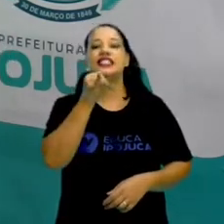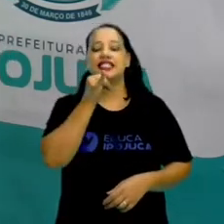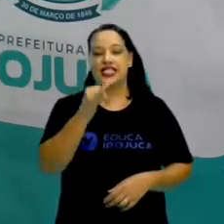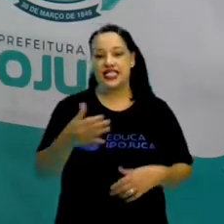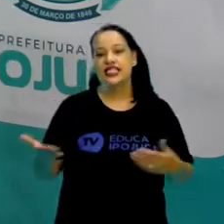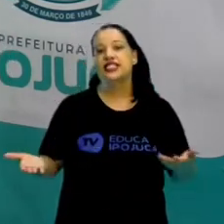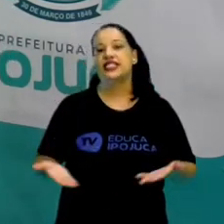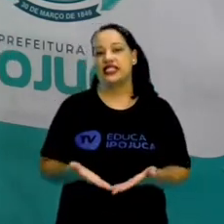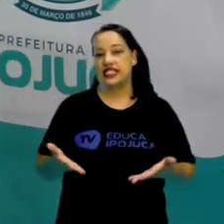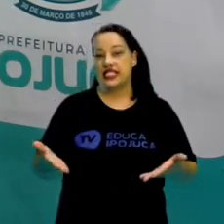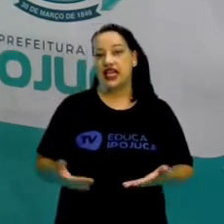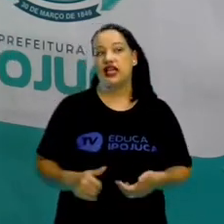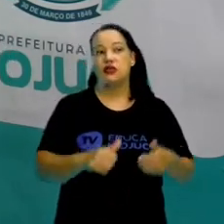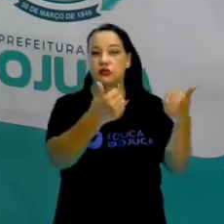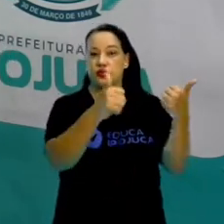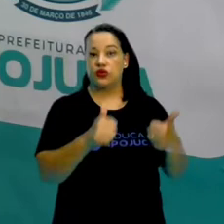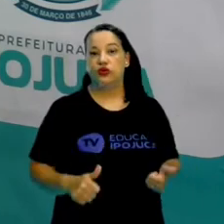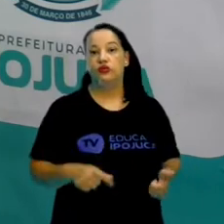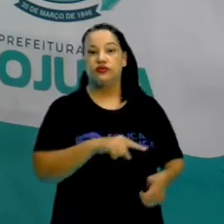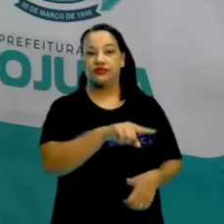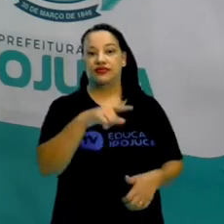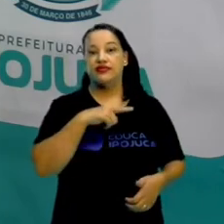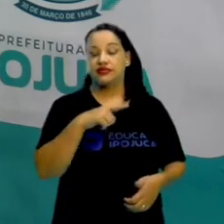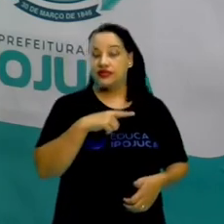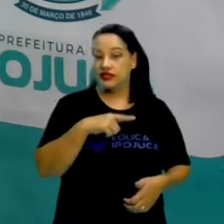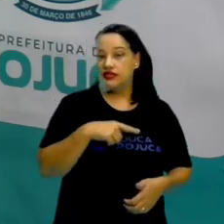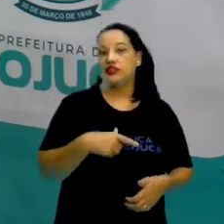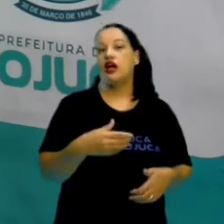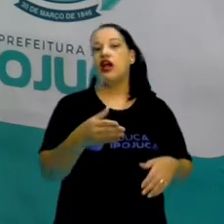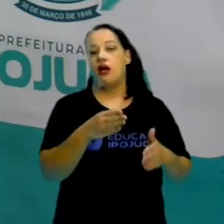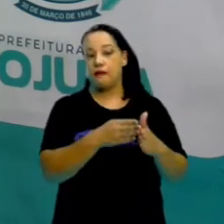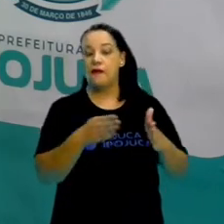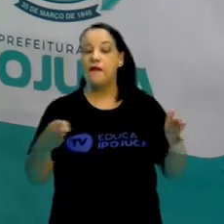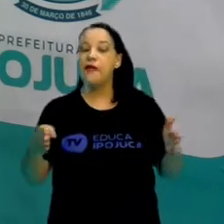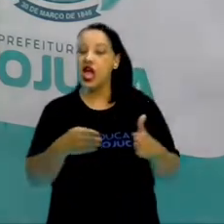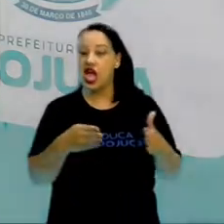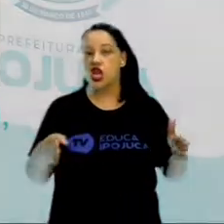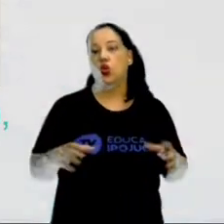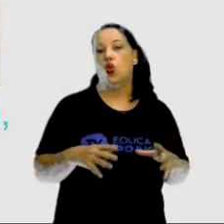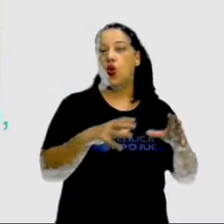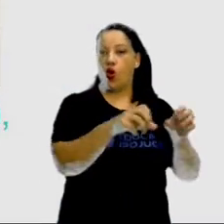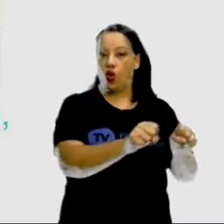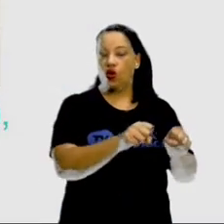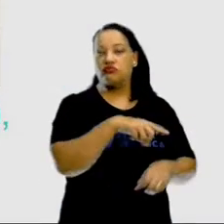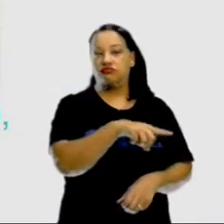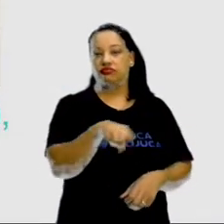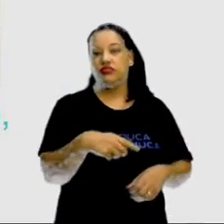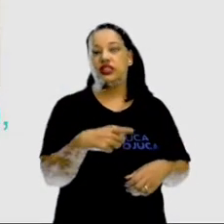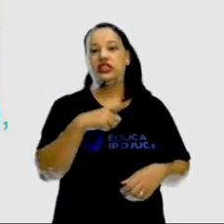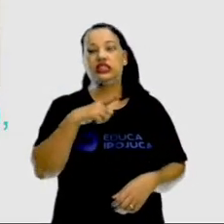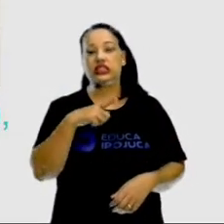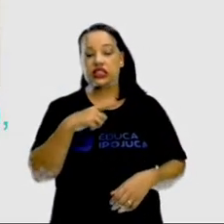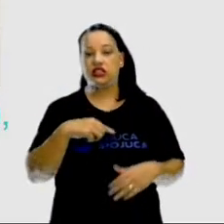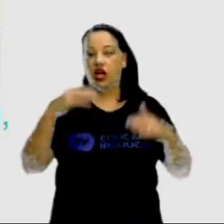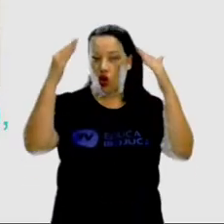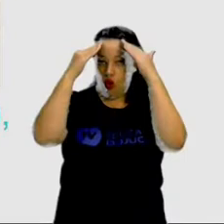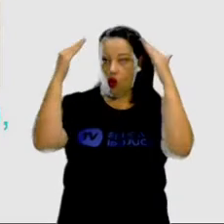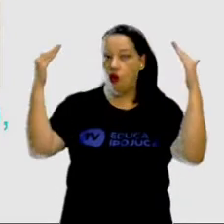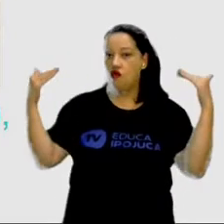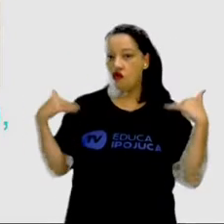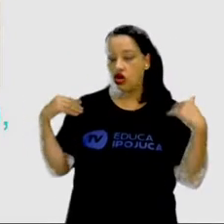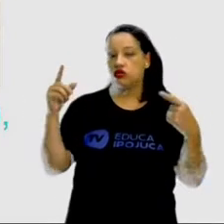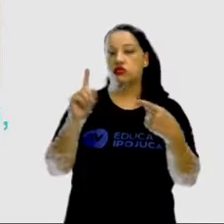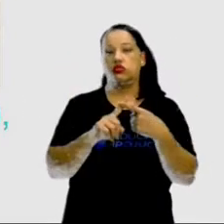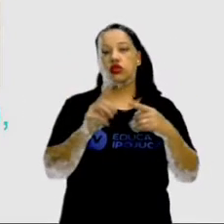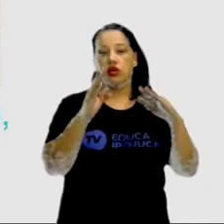monumentos que foram deixados aqui ainda do período colonial, tá bem pessoal? Nós temos o convento e a igreja de Santo